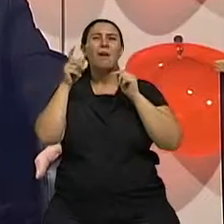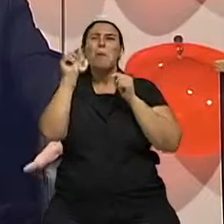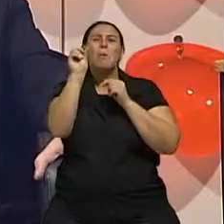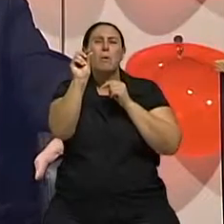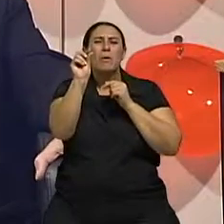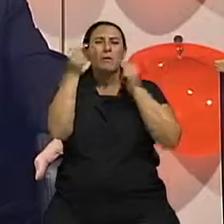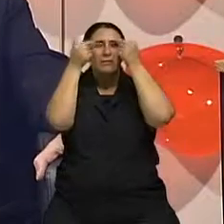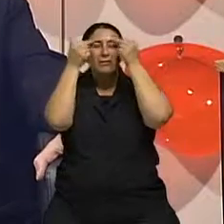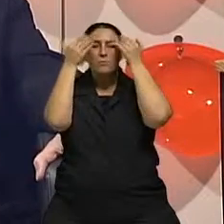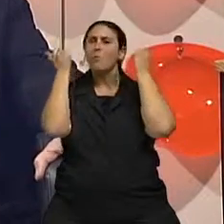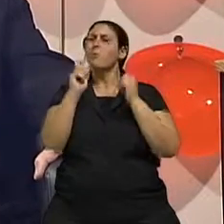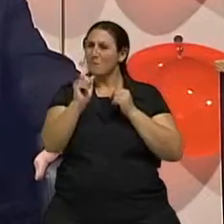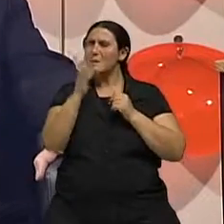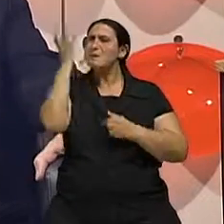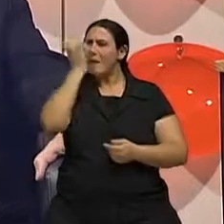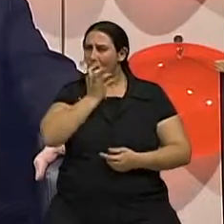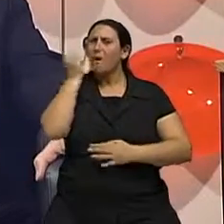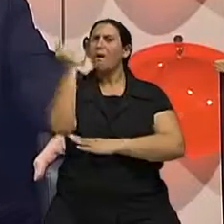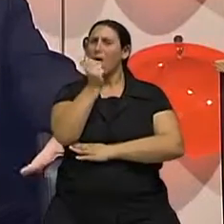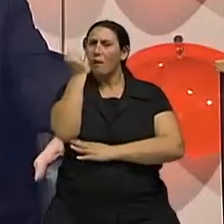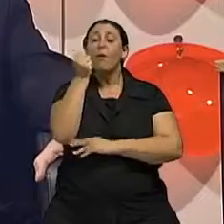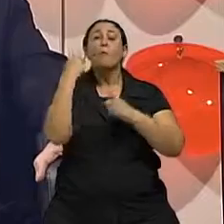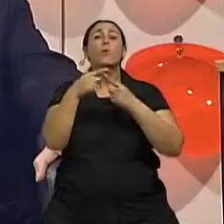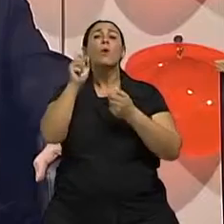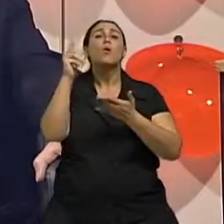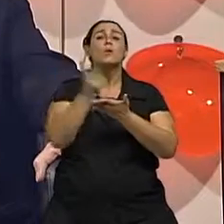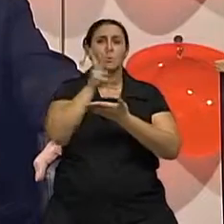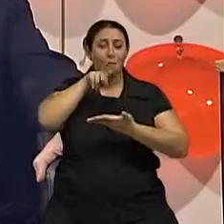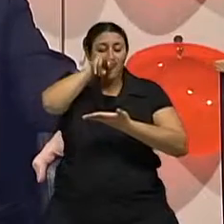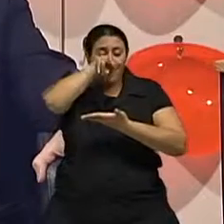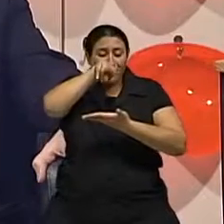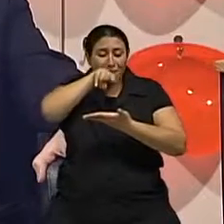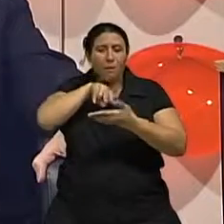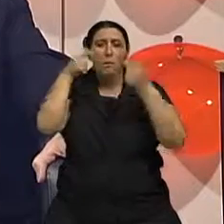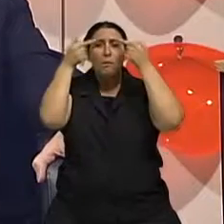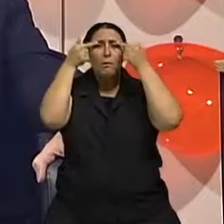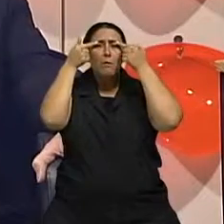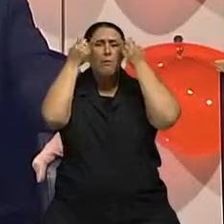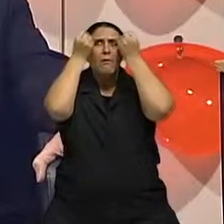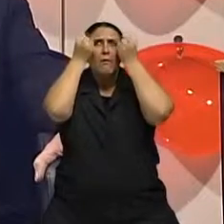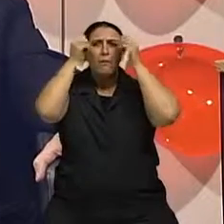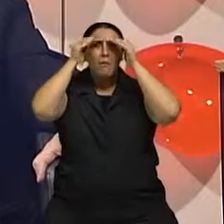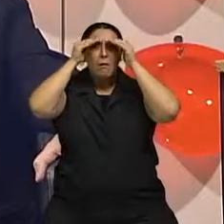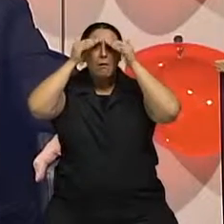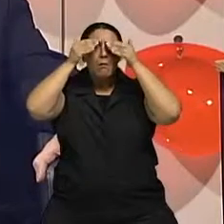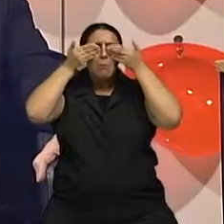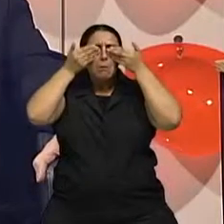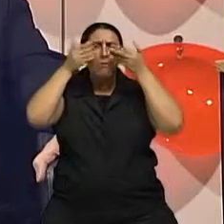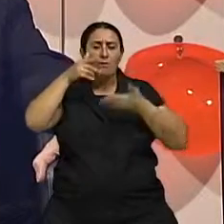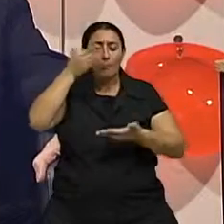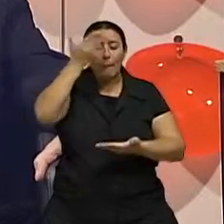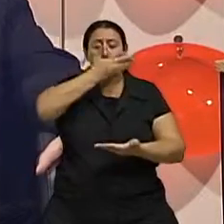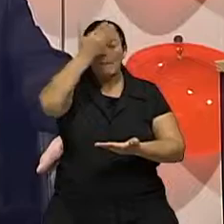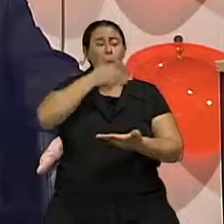problema, é muito sério, porque começa a atrapalhar na leitura. Começa a visão acerta, exatamente. Começa a fazer uma cortina e a pessoa começa a não